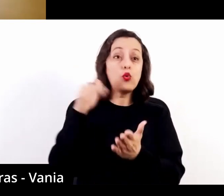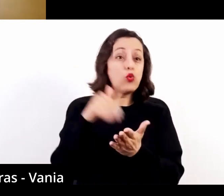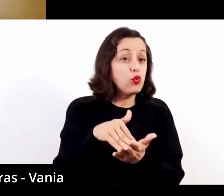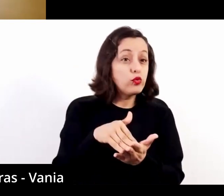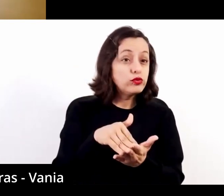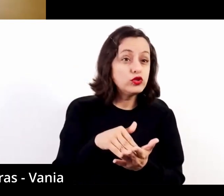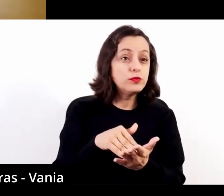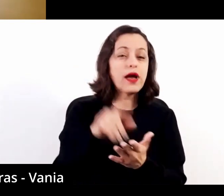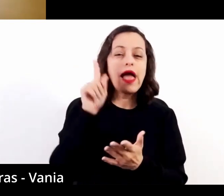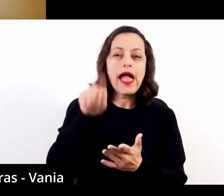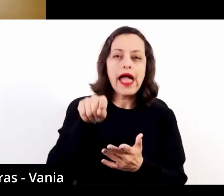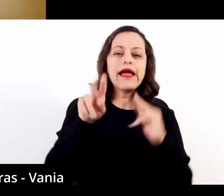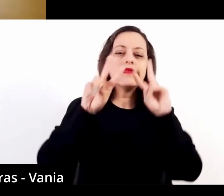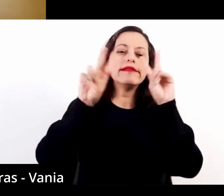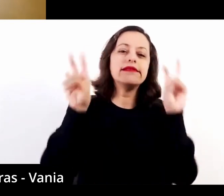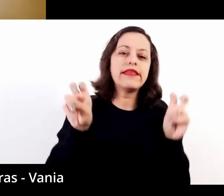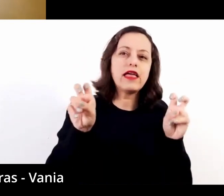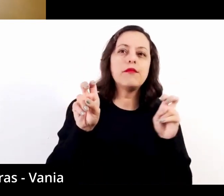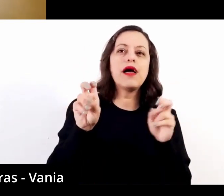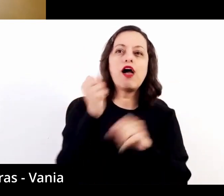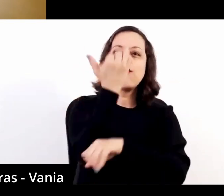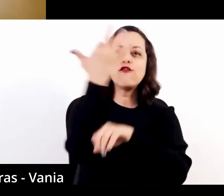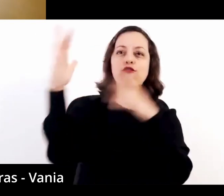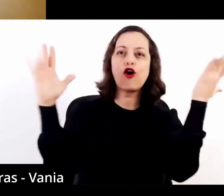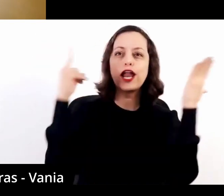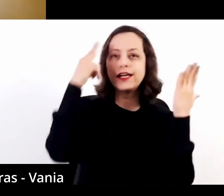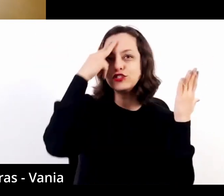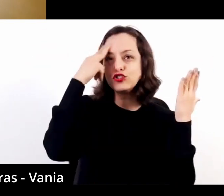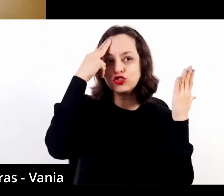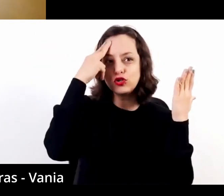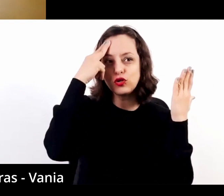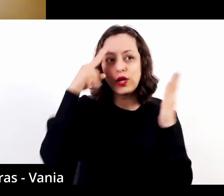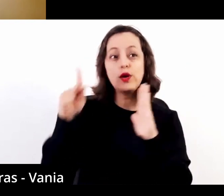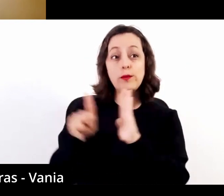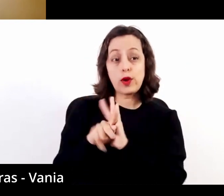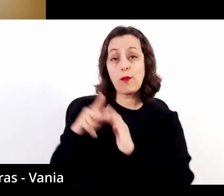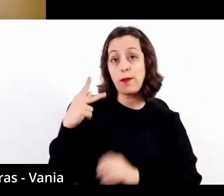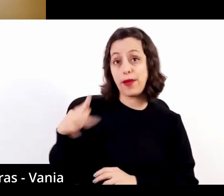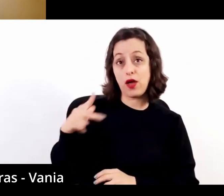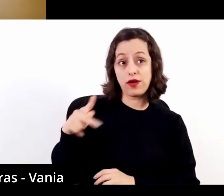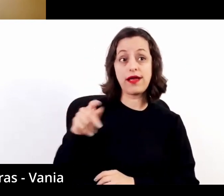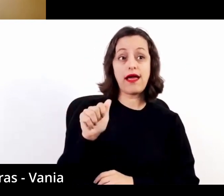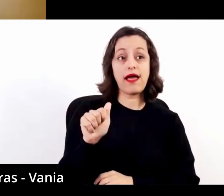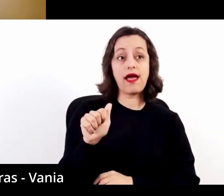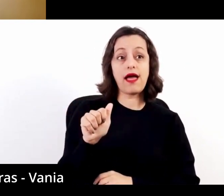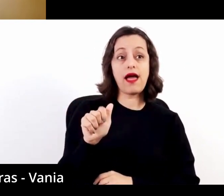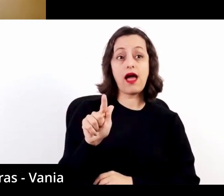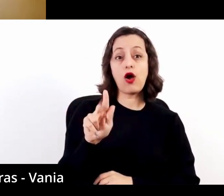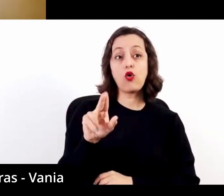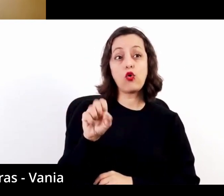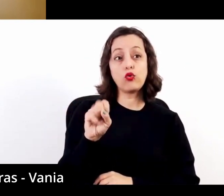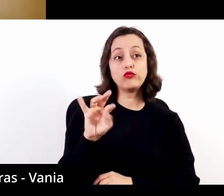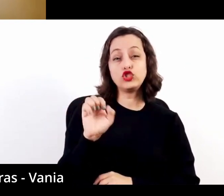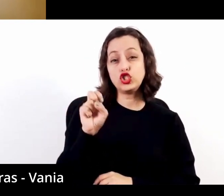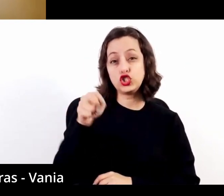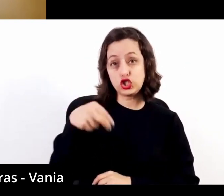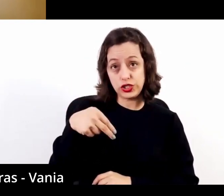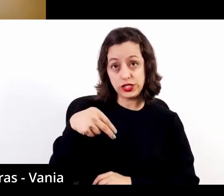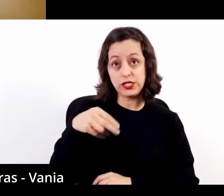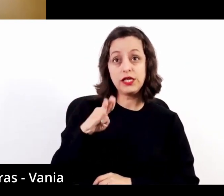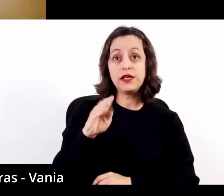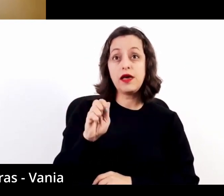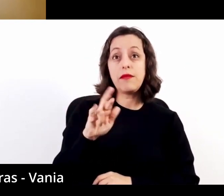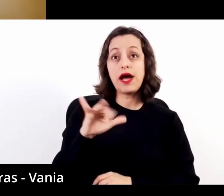concertos com Um Sonho na Floresta, que é uma composição do Paraguai Augustin Barrios. Ele é um representante